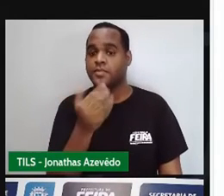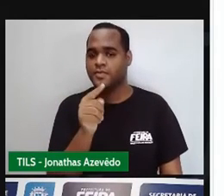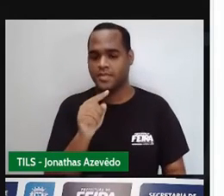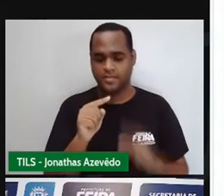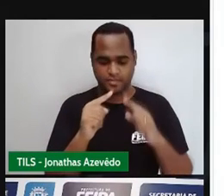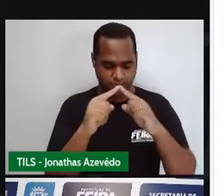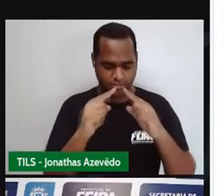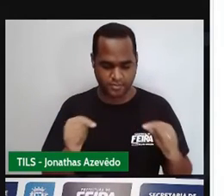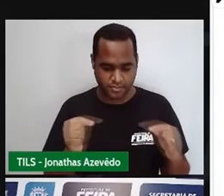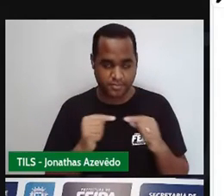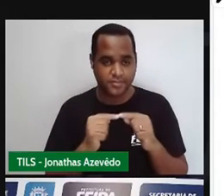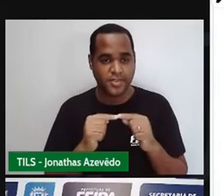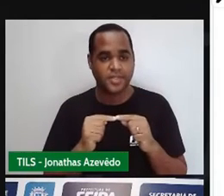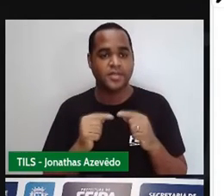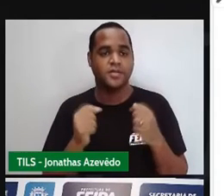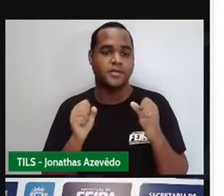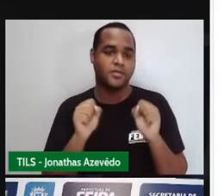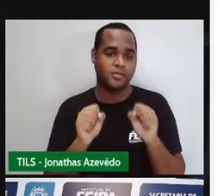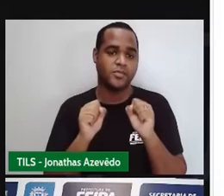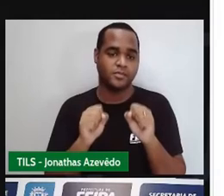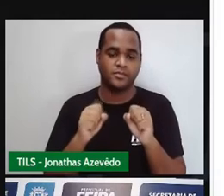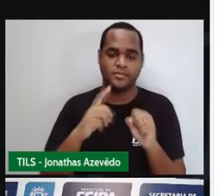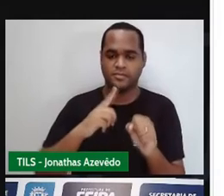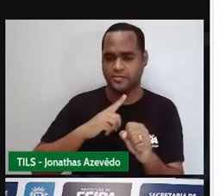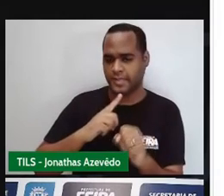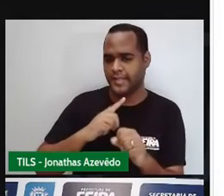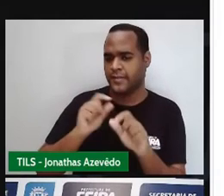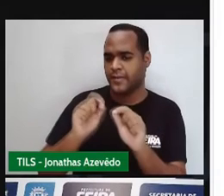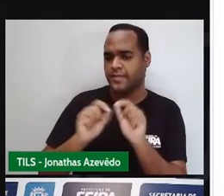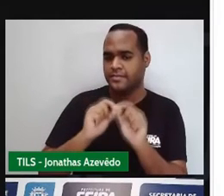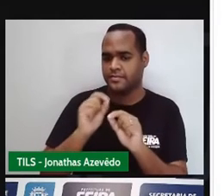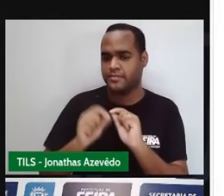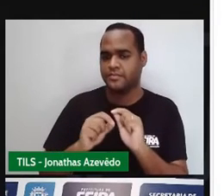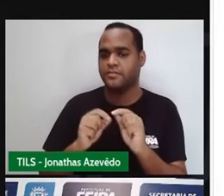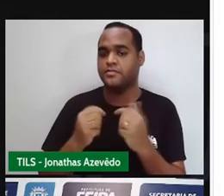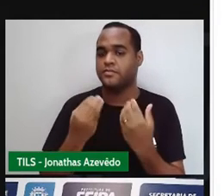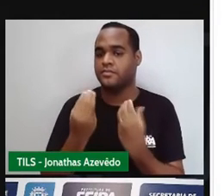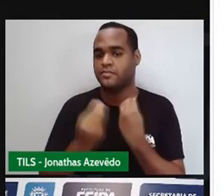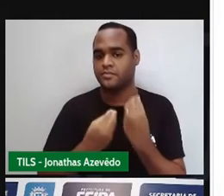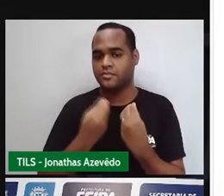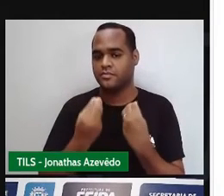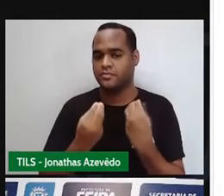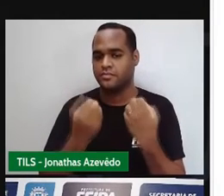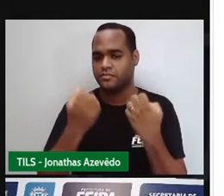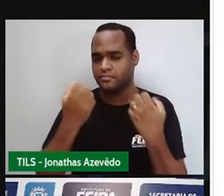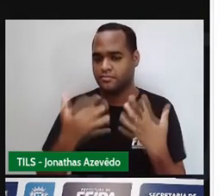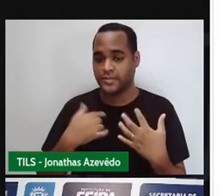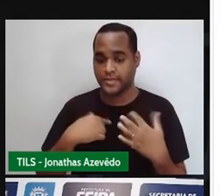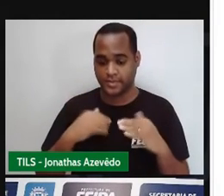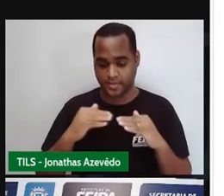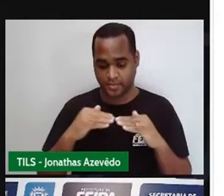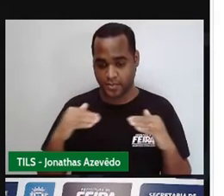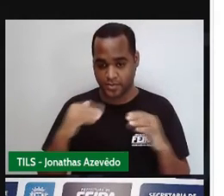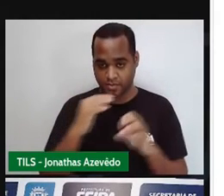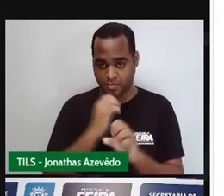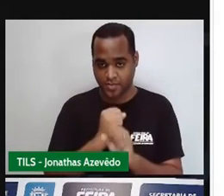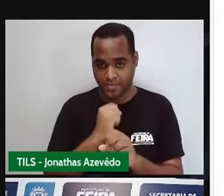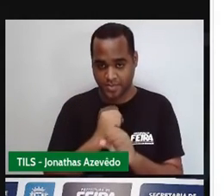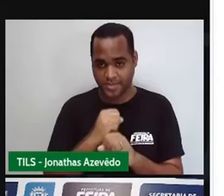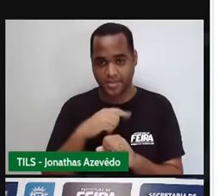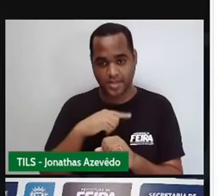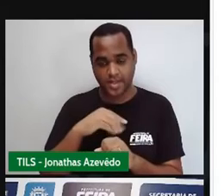triângulo, né? Não importa qual tipo de triângulo ele seja. É só pegar a medida da base ou do comprimento